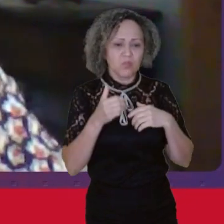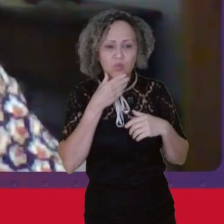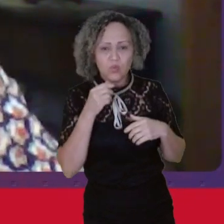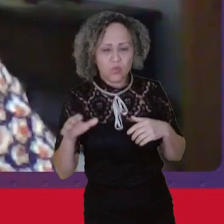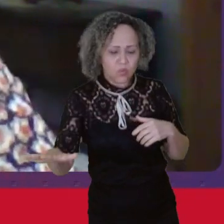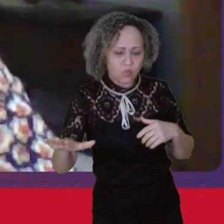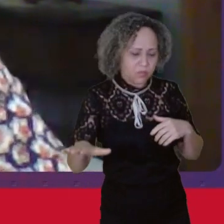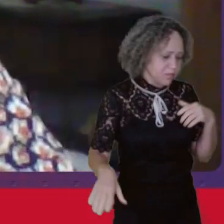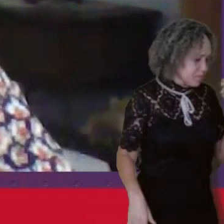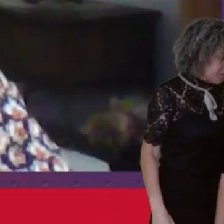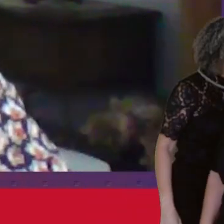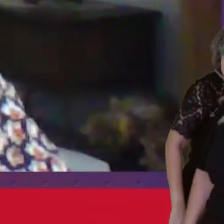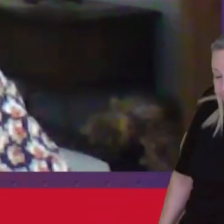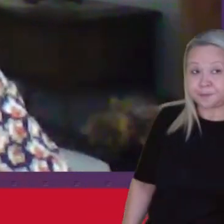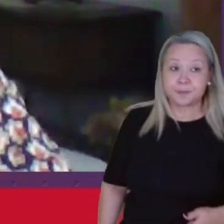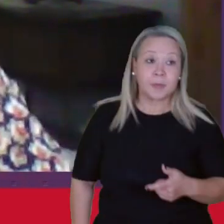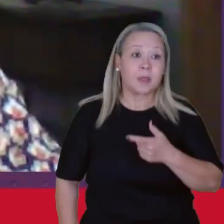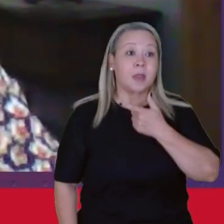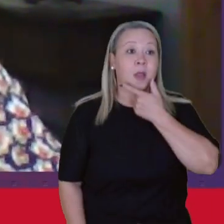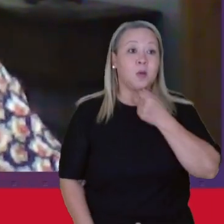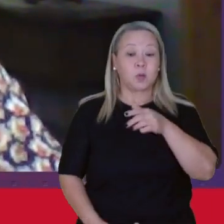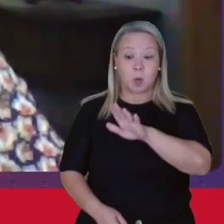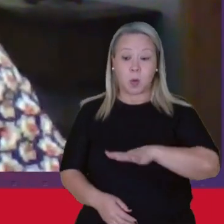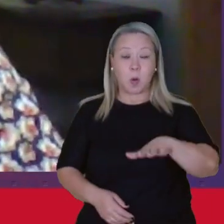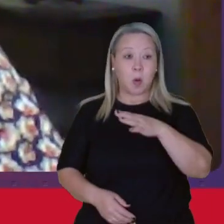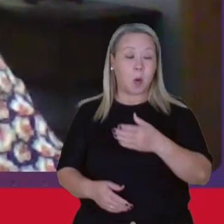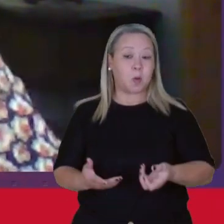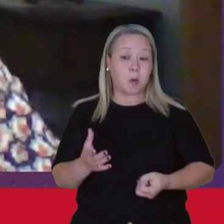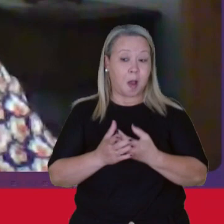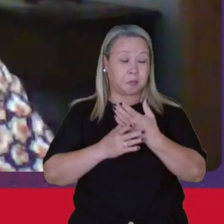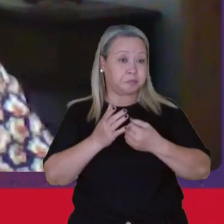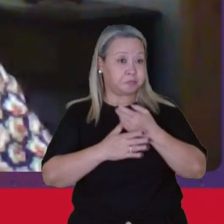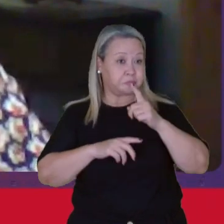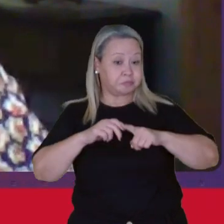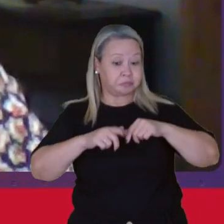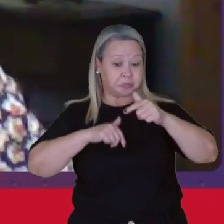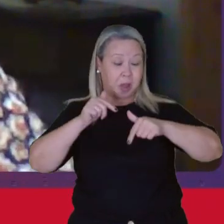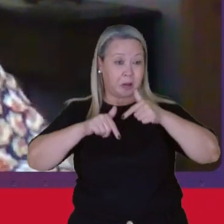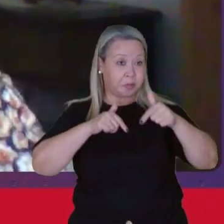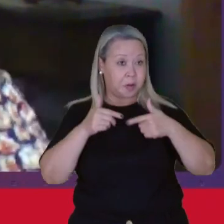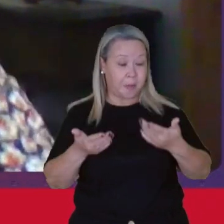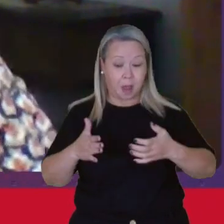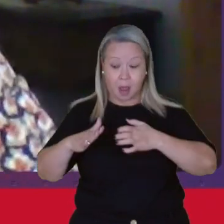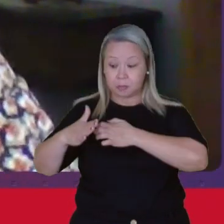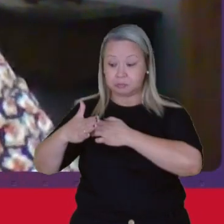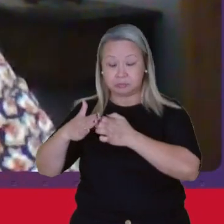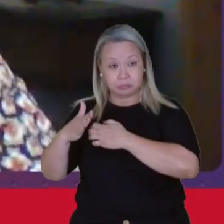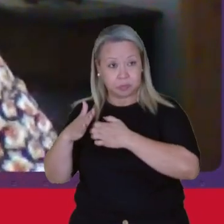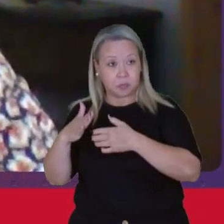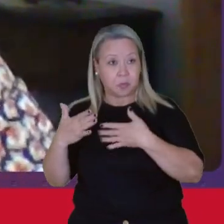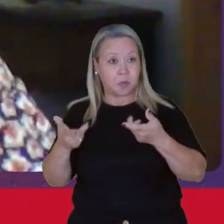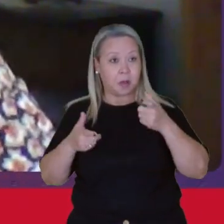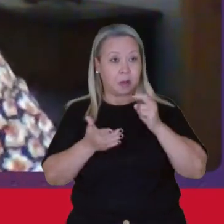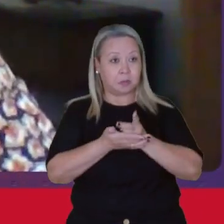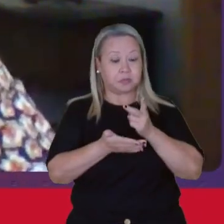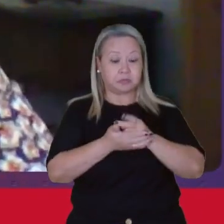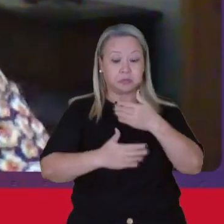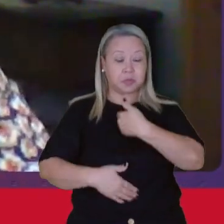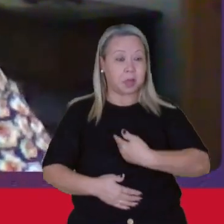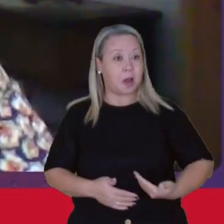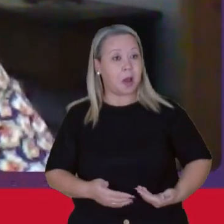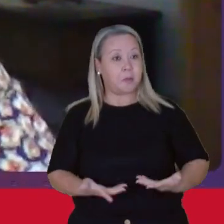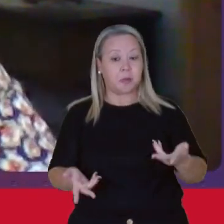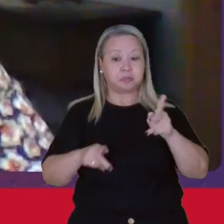No espaço Produtivo No espaço Do mercado No espaço Público